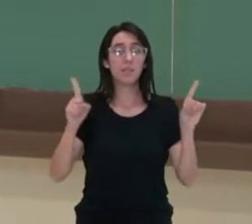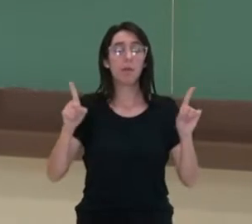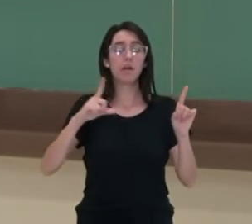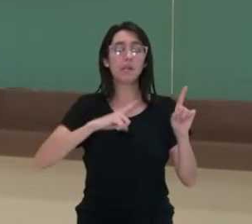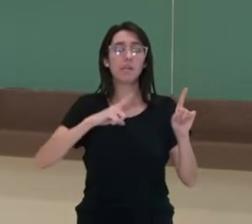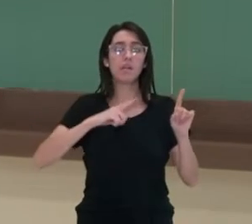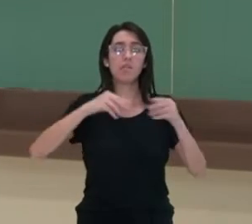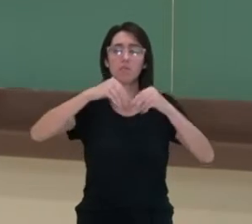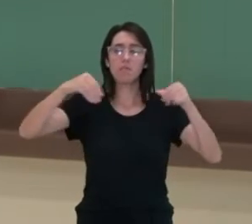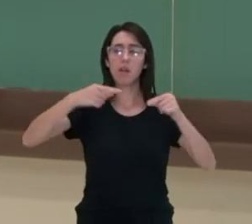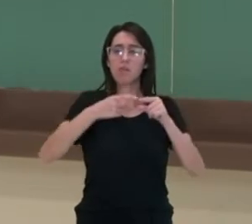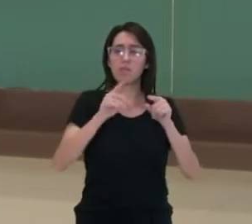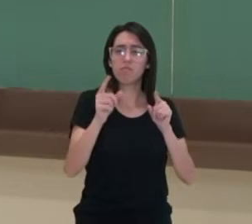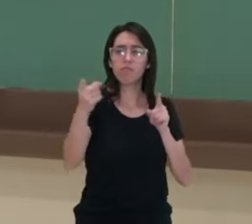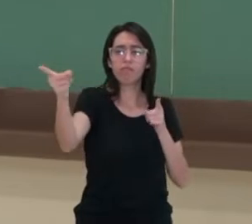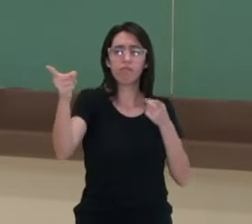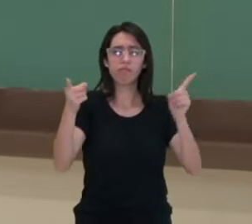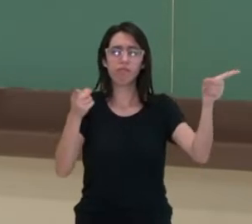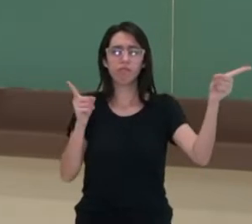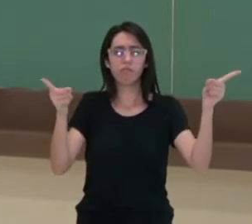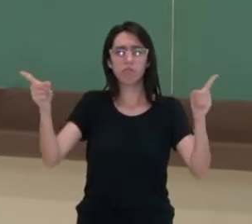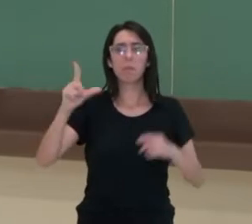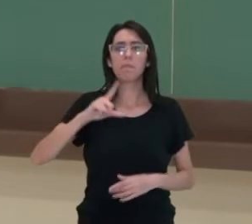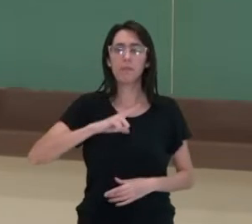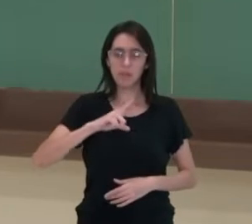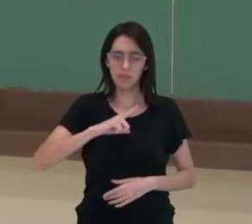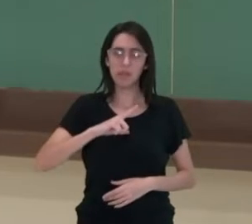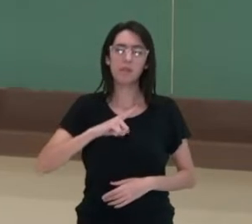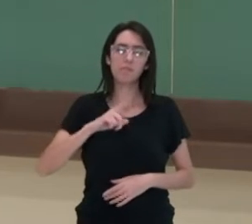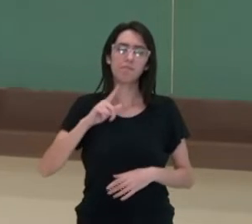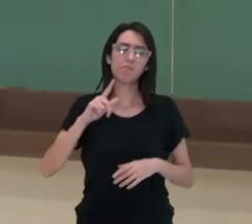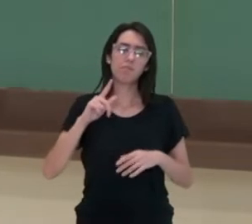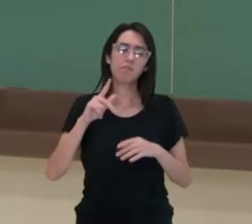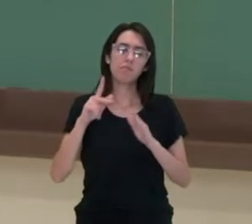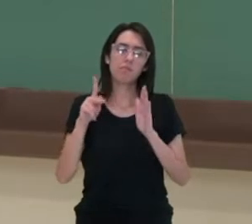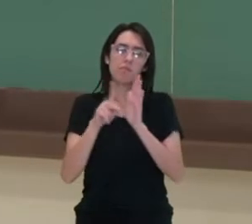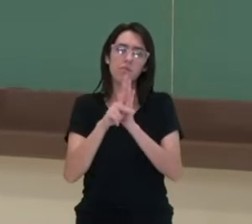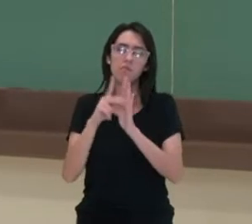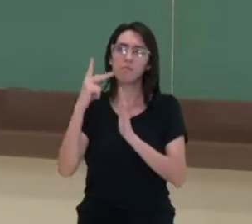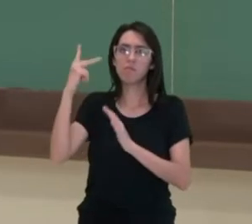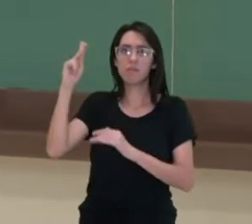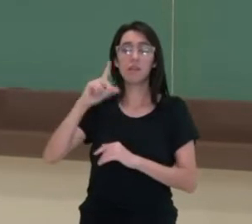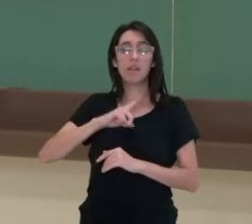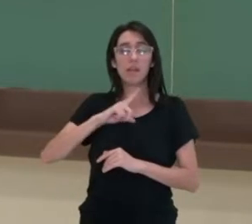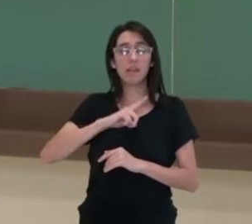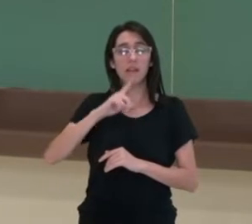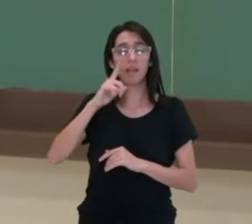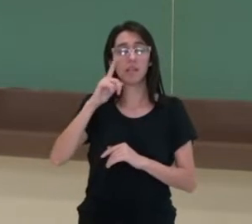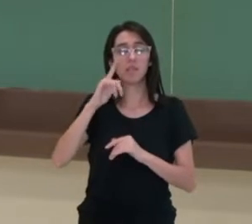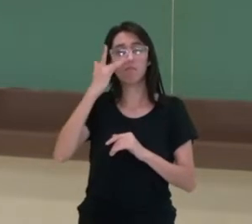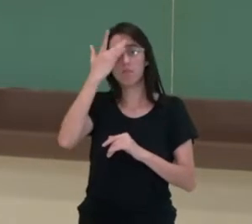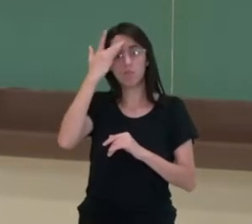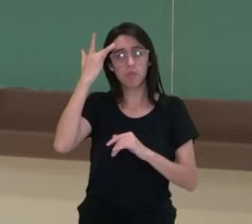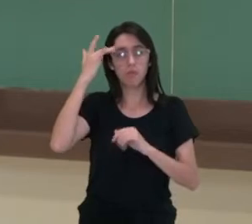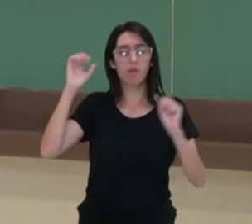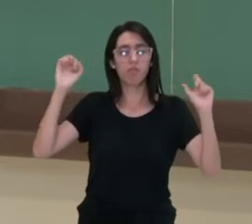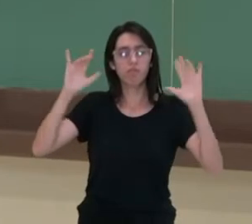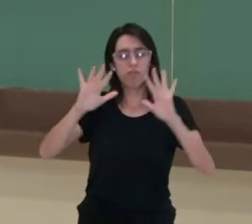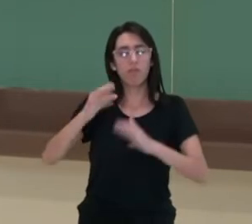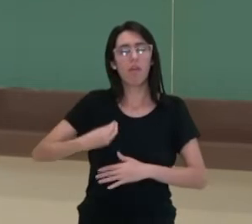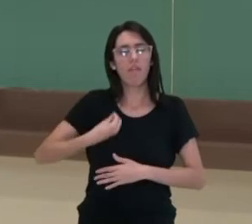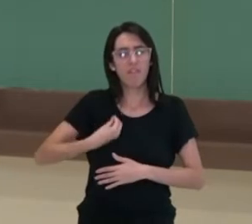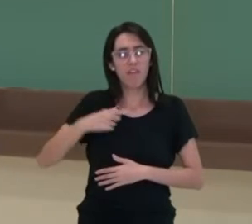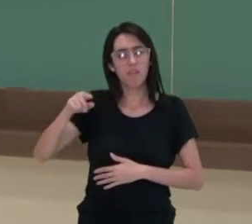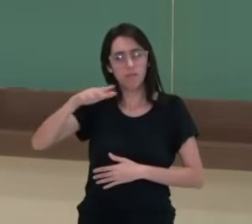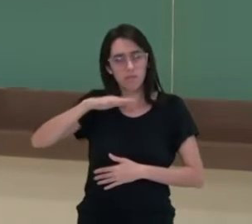vasto e que obviamente pela singularidade de ser colonizado posteriormente, tem uma